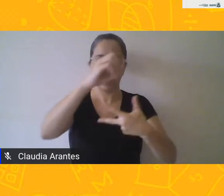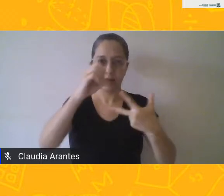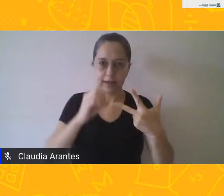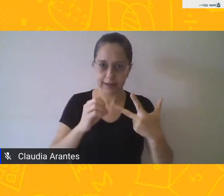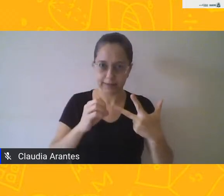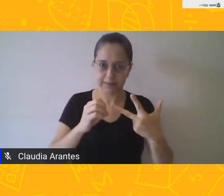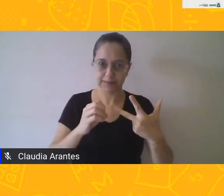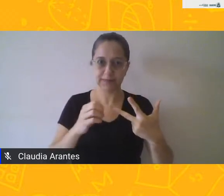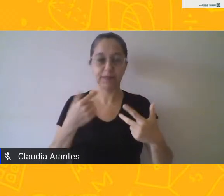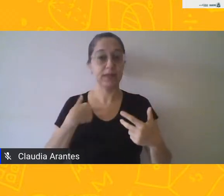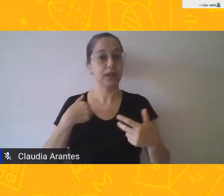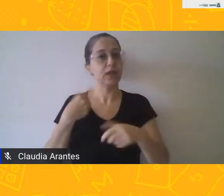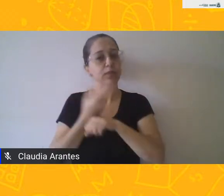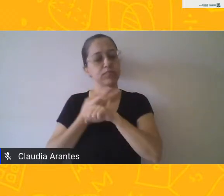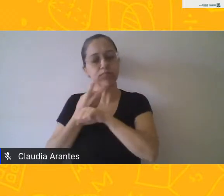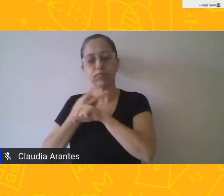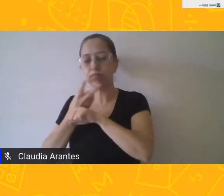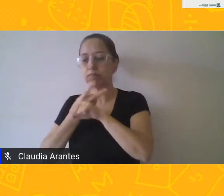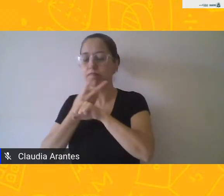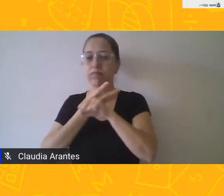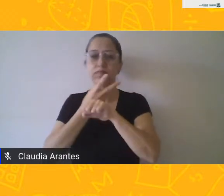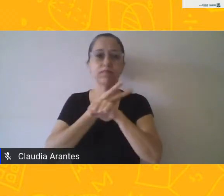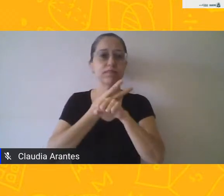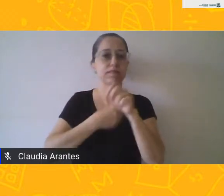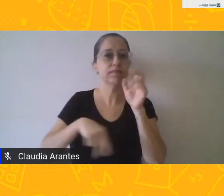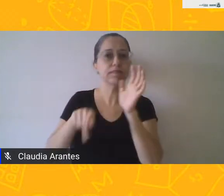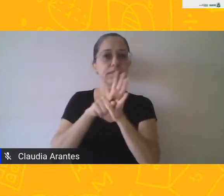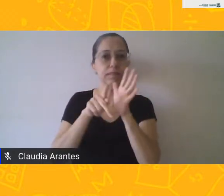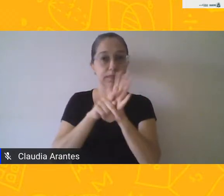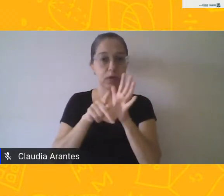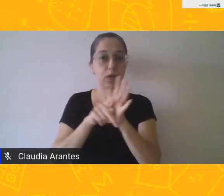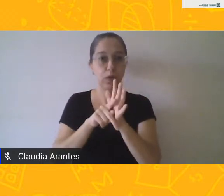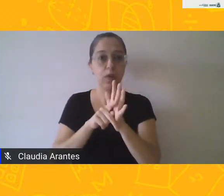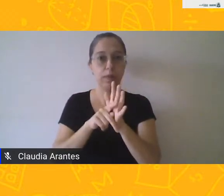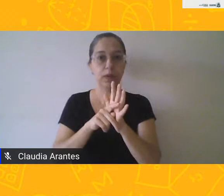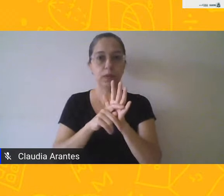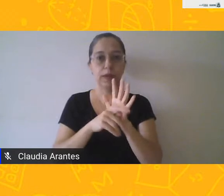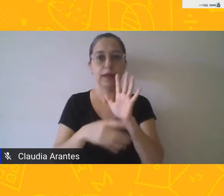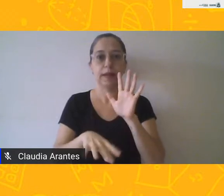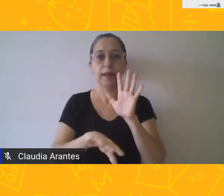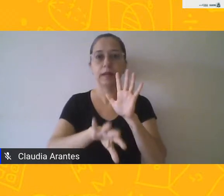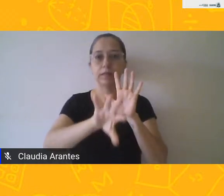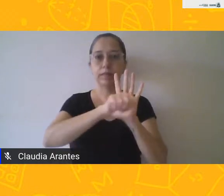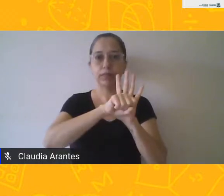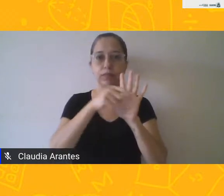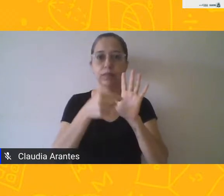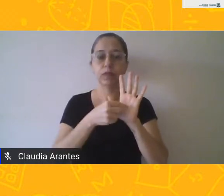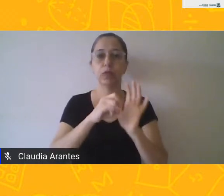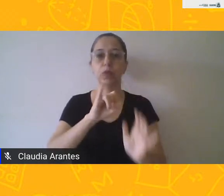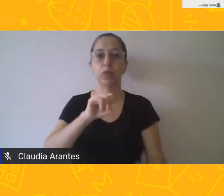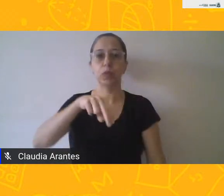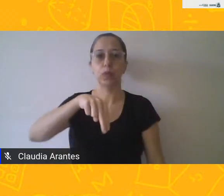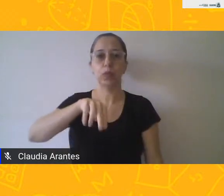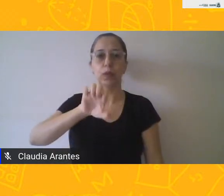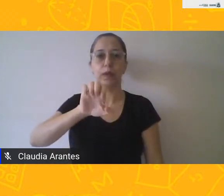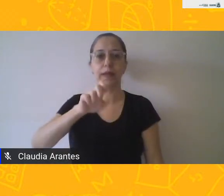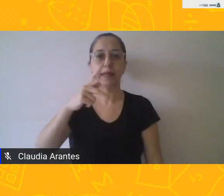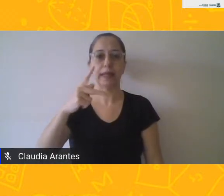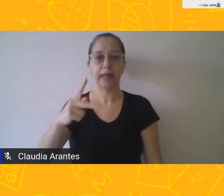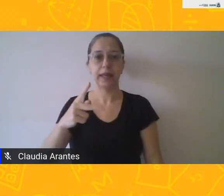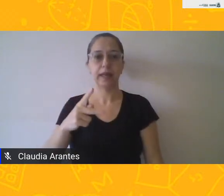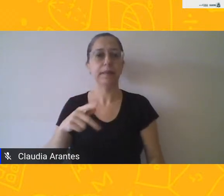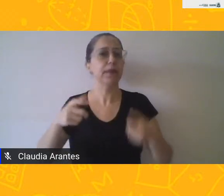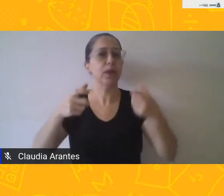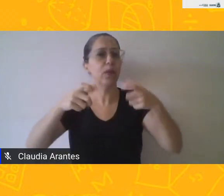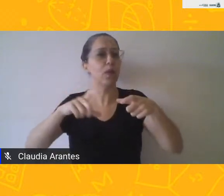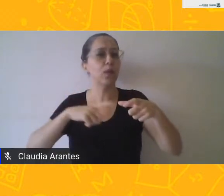busquei na matriz de habilidades do INEP a competência onde se encaixa esse